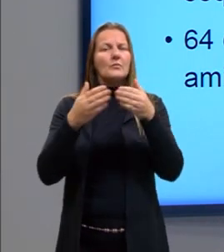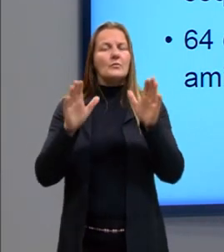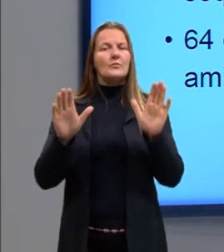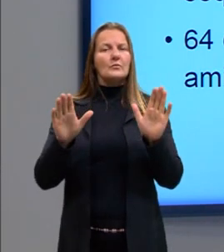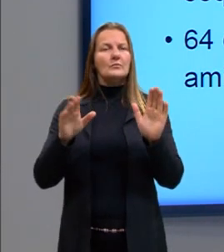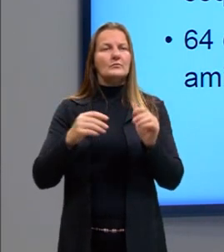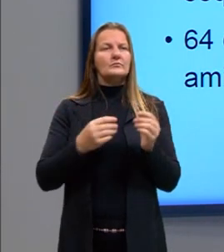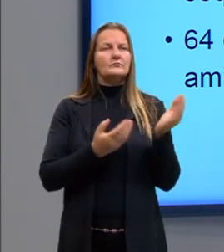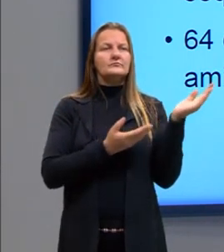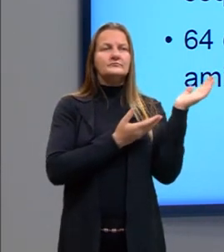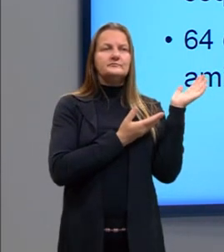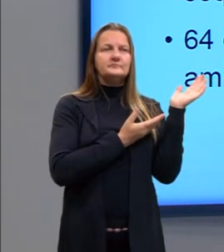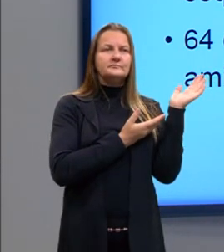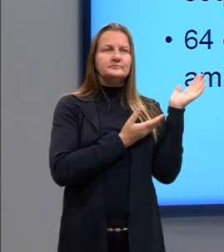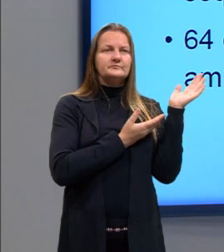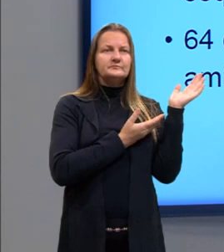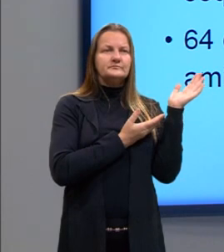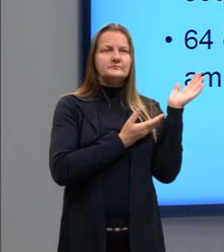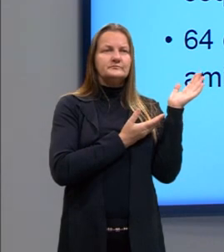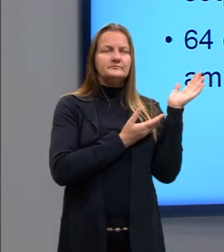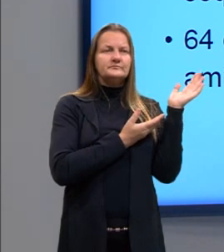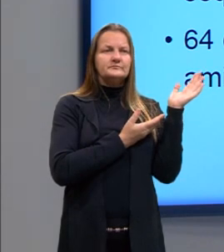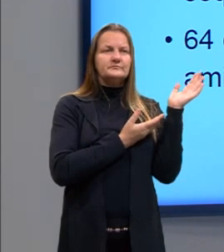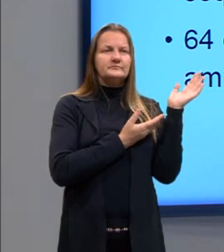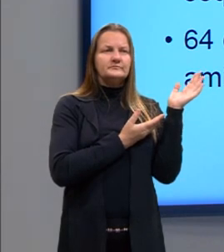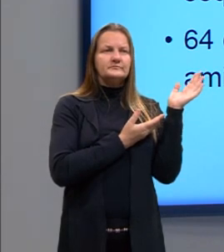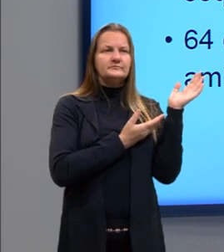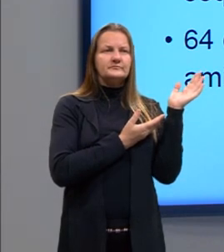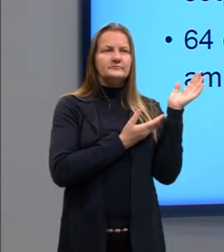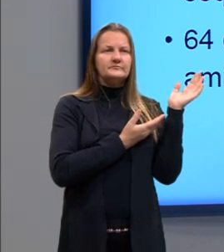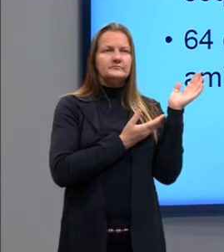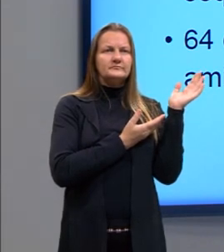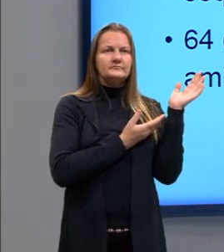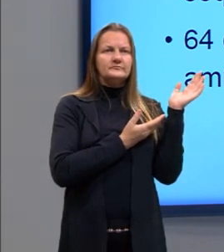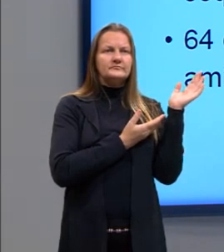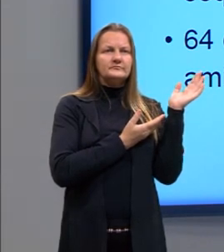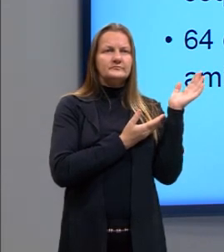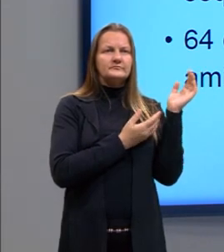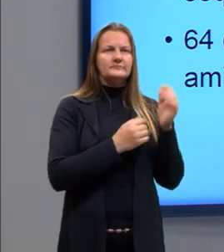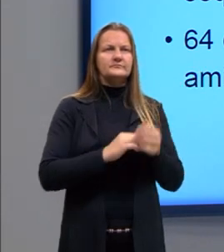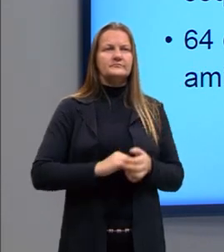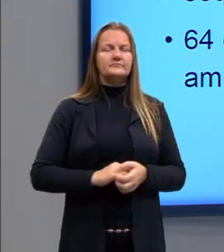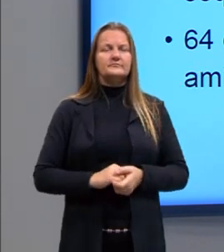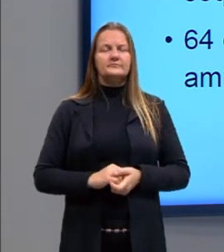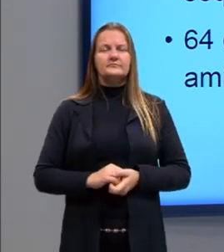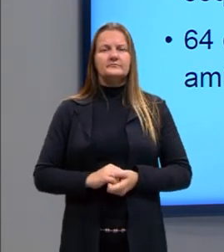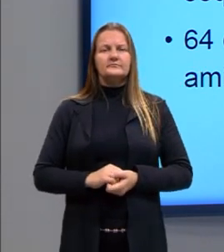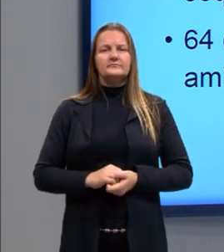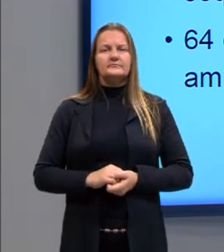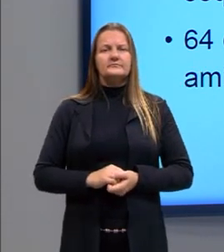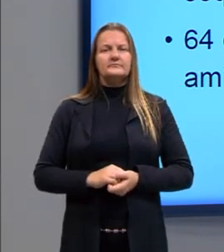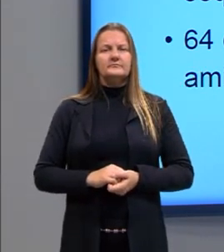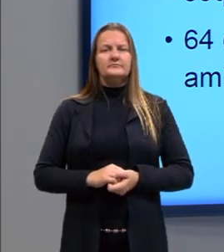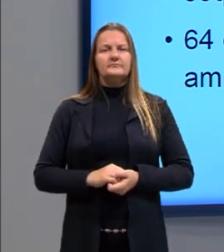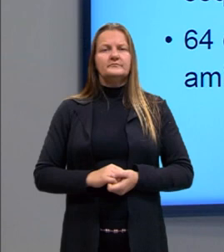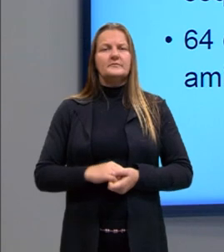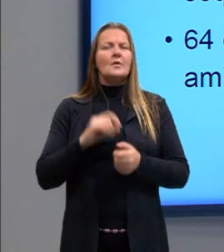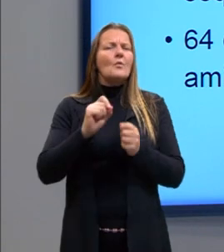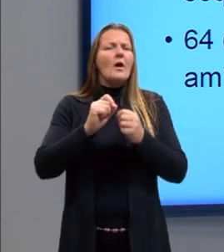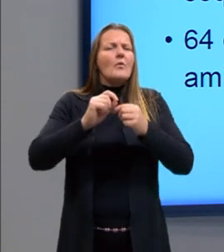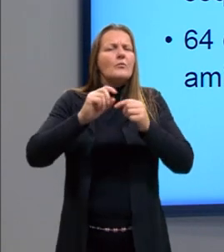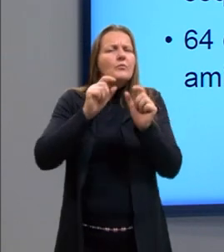Bom, a sequência de bases é capaz de fornecer a informação da sequência